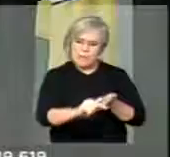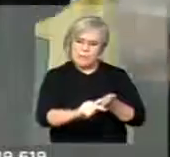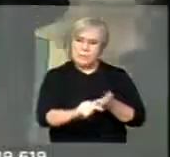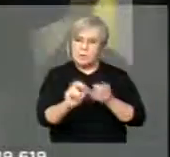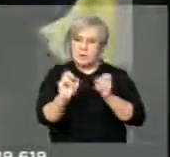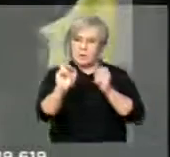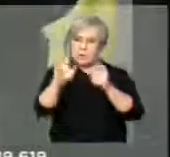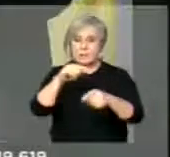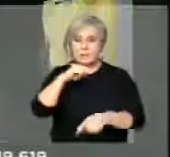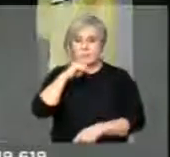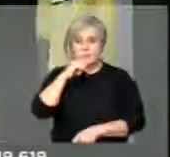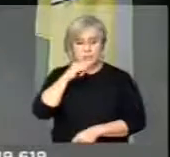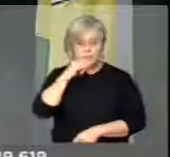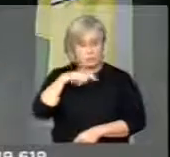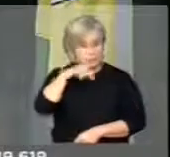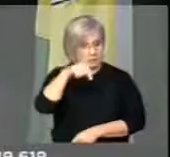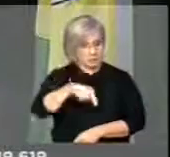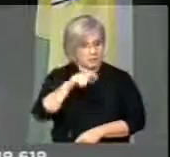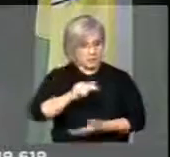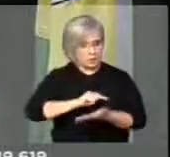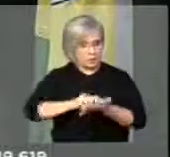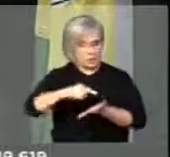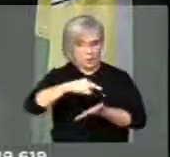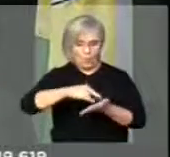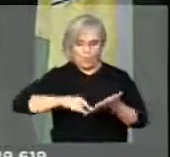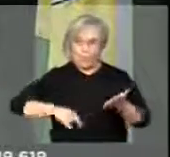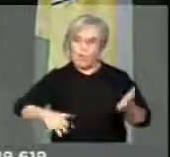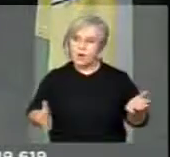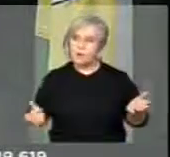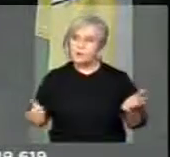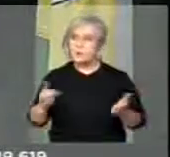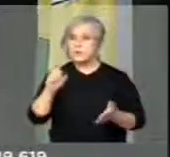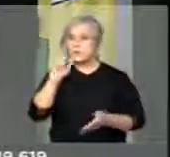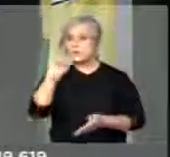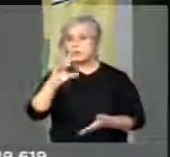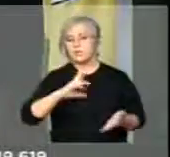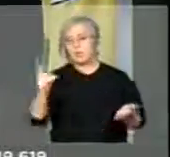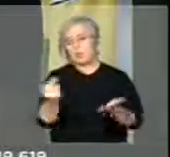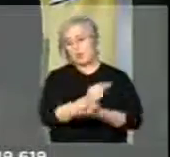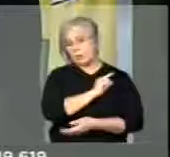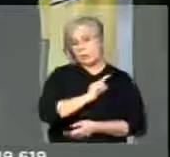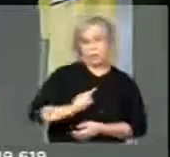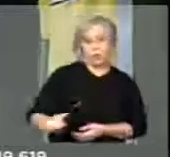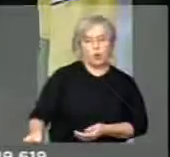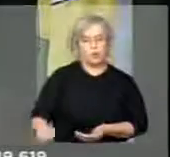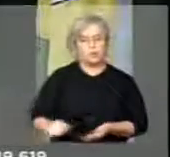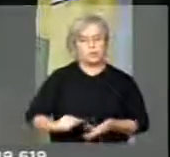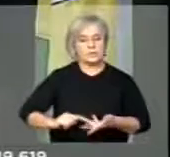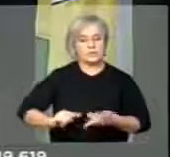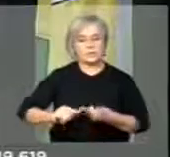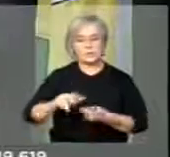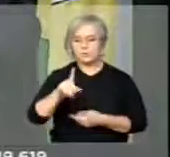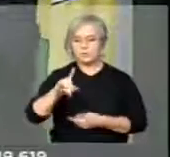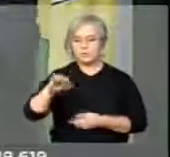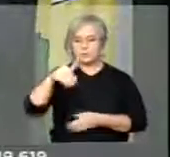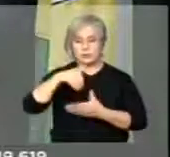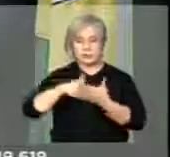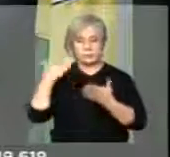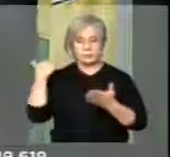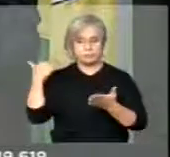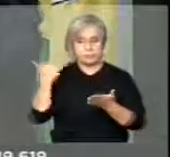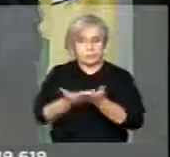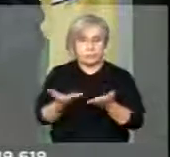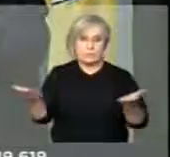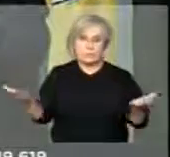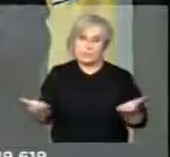está nessa casa se não for ficha limpa, só se aconteceu alguma condenação do dia da eleição passada para agora. Então